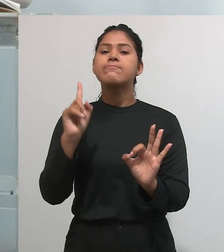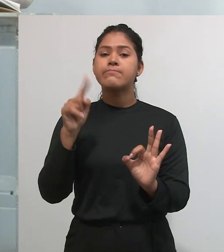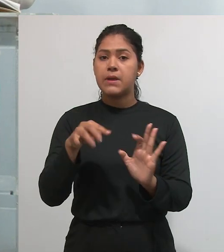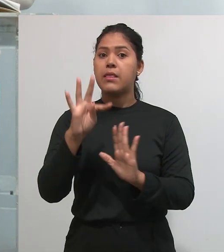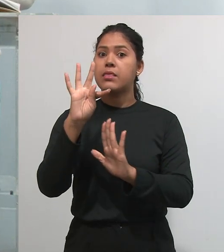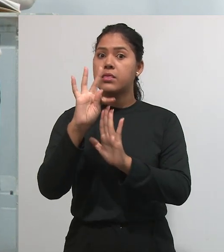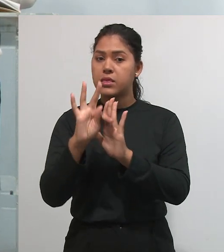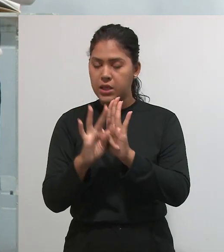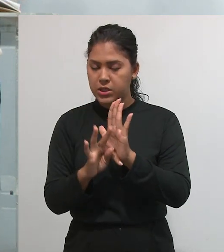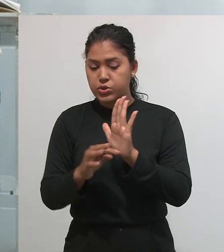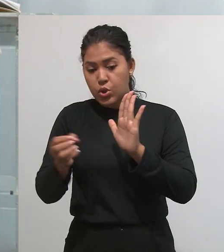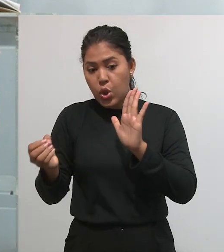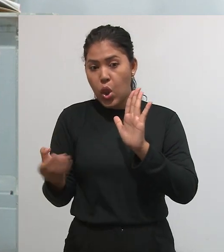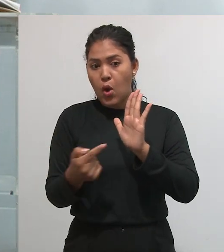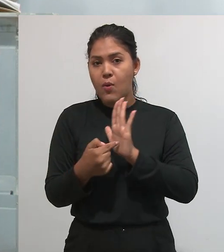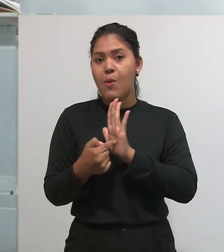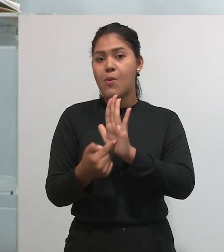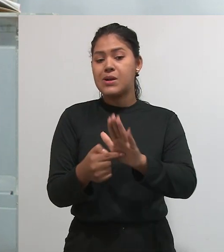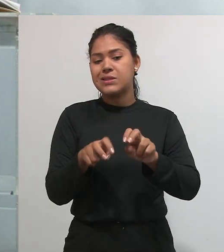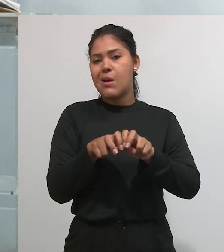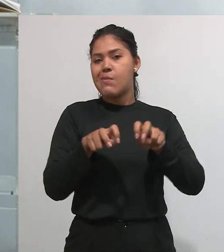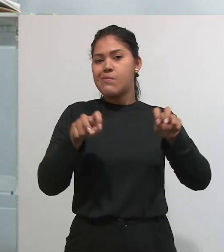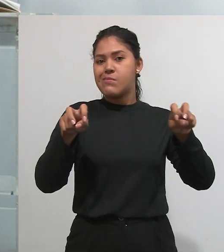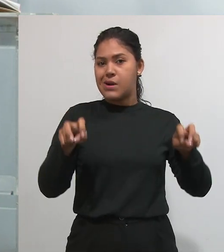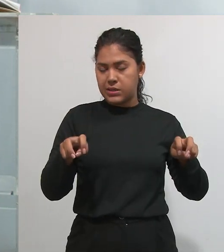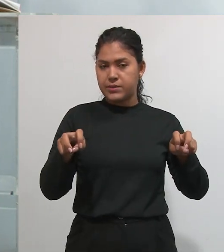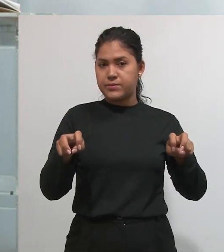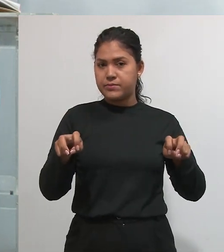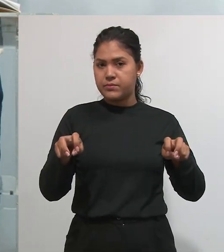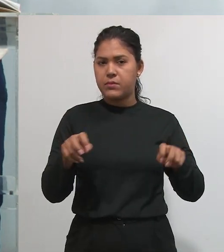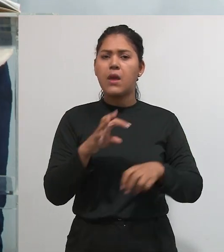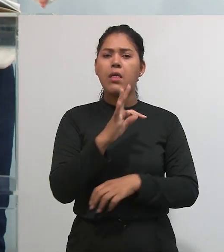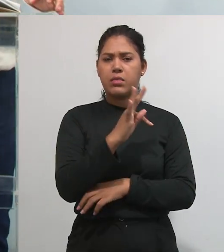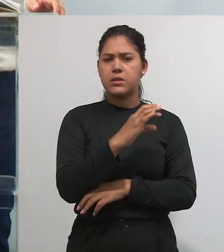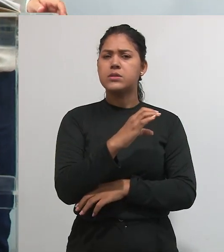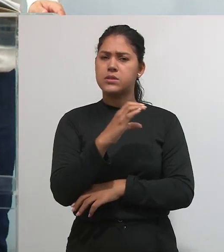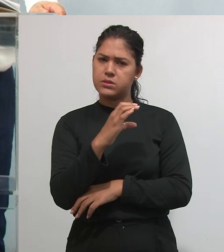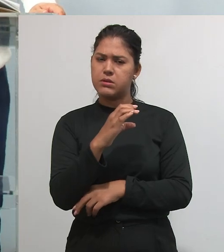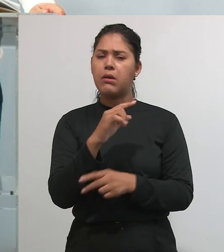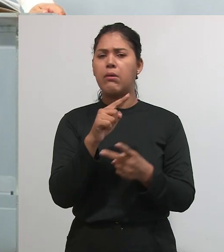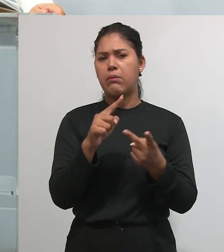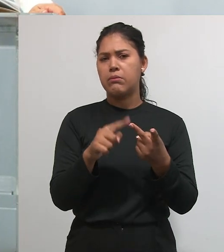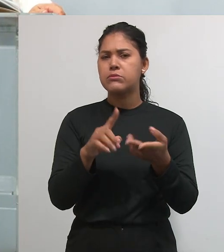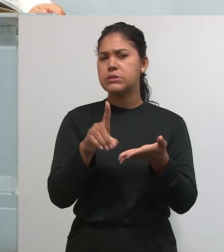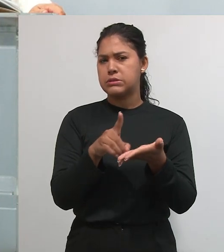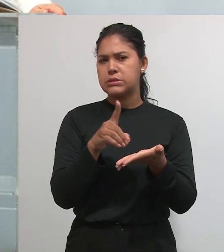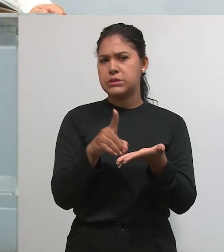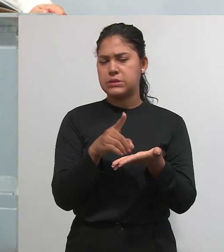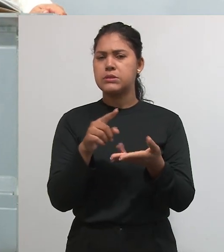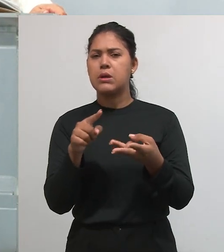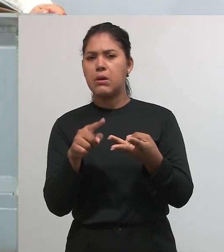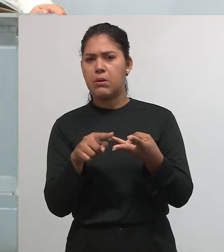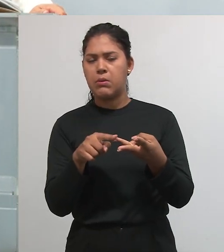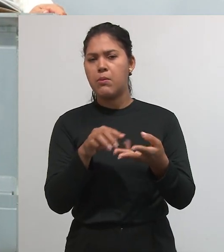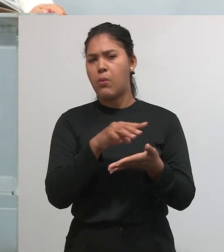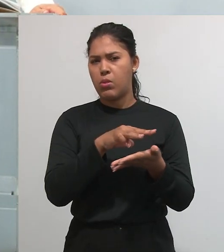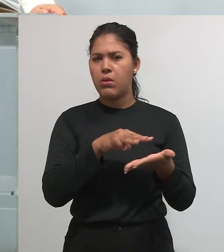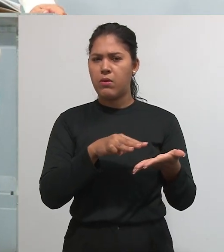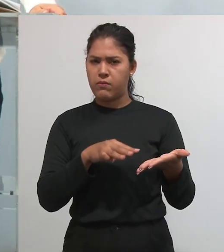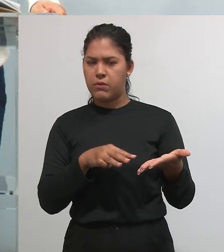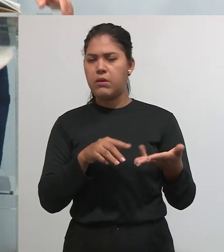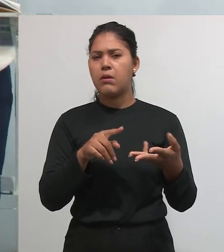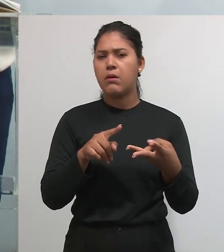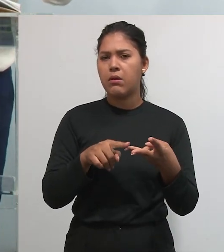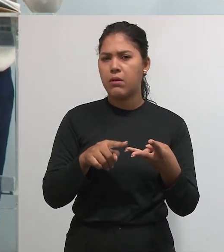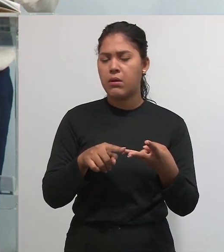vai ser defendida por uma banca. dissertação e a monografia também, na sua grande maioria, exigem defesa para a banca.